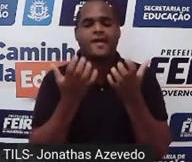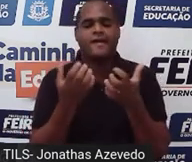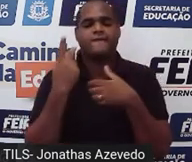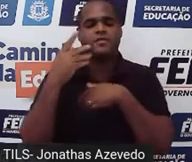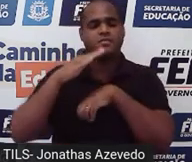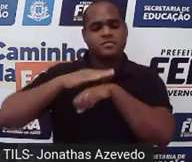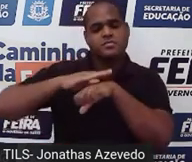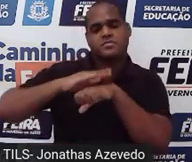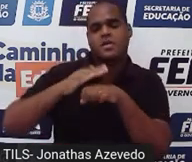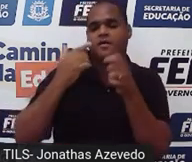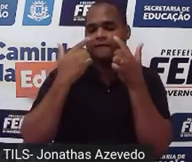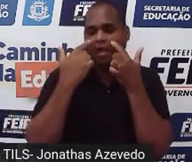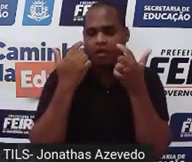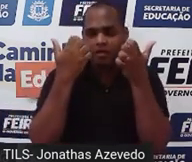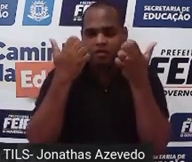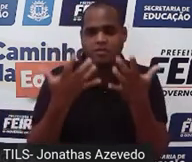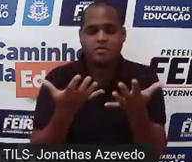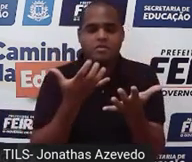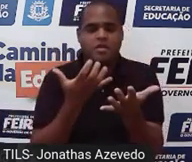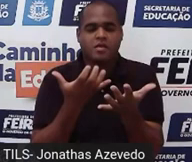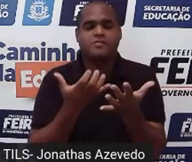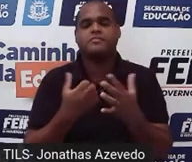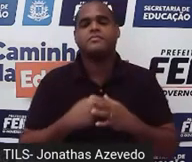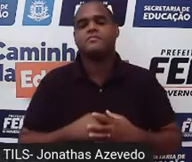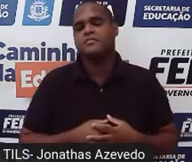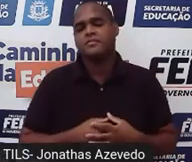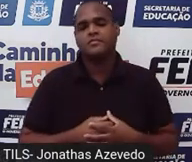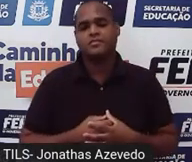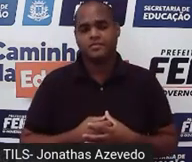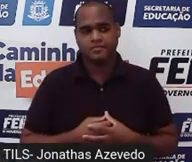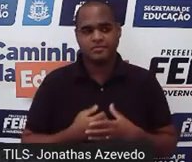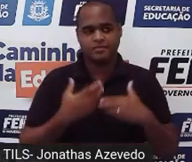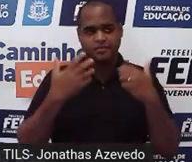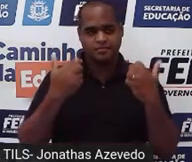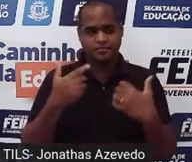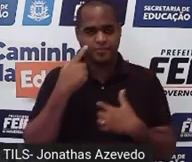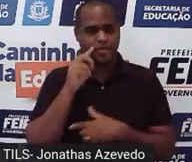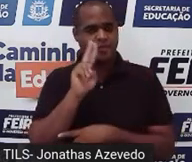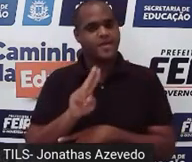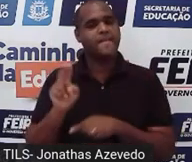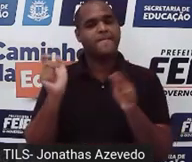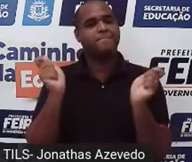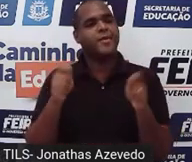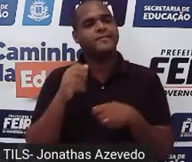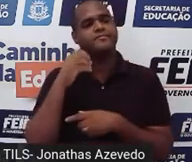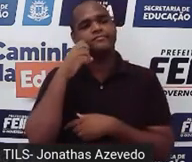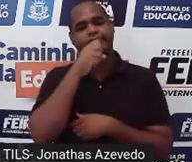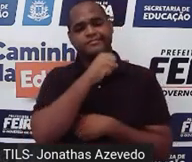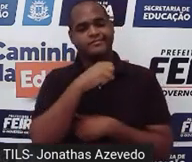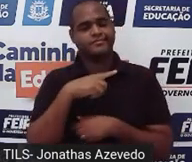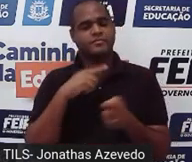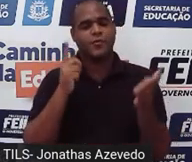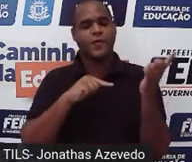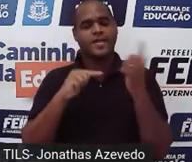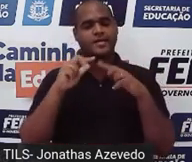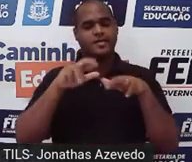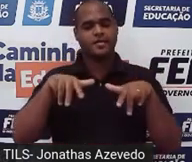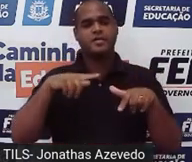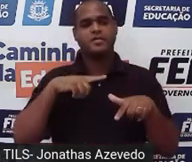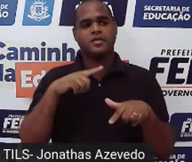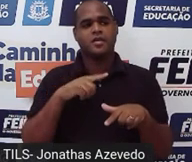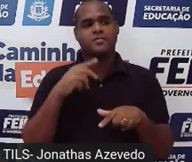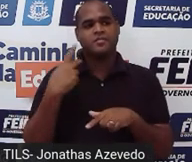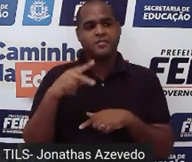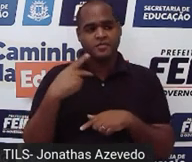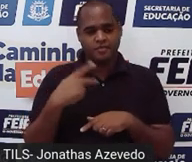citar, se é isso mesmo, olha só, a gente pode usar a calculadora pra ser mais rápido e ver que essa fração